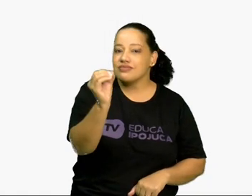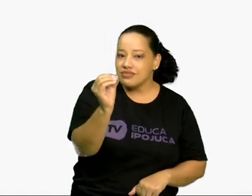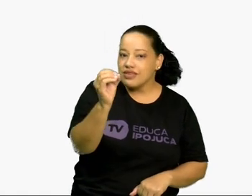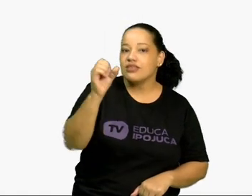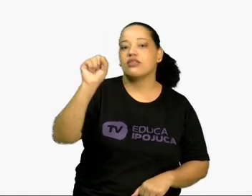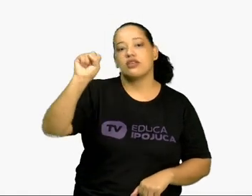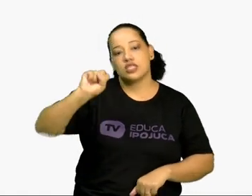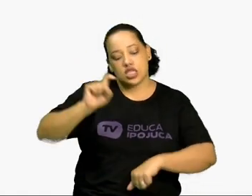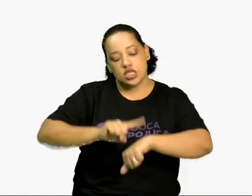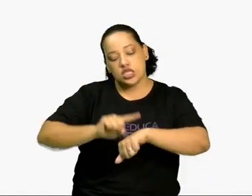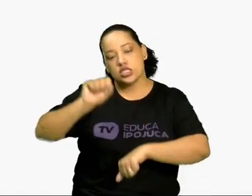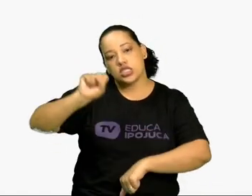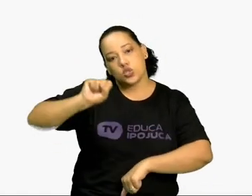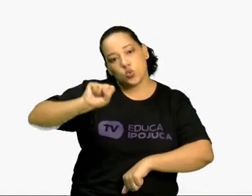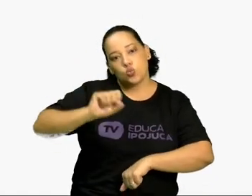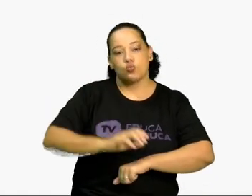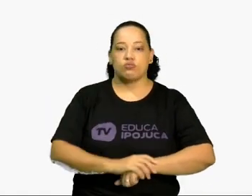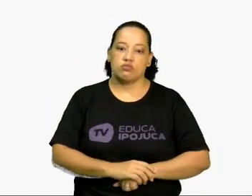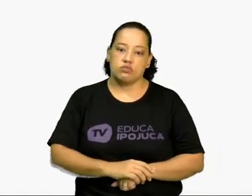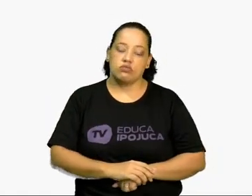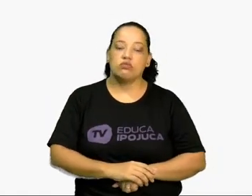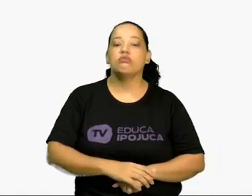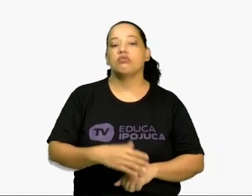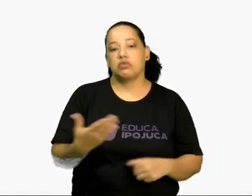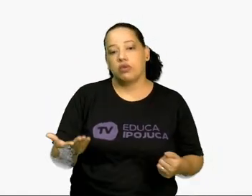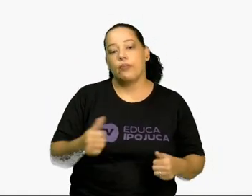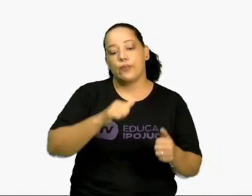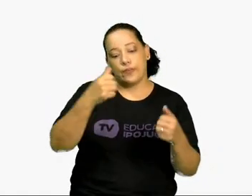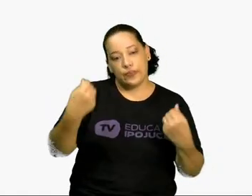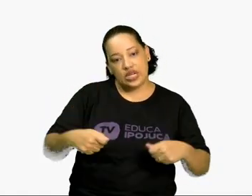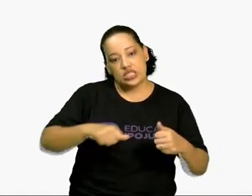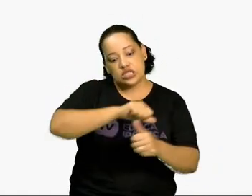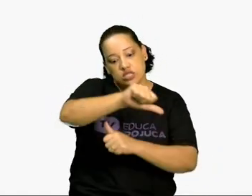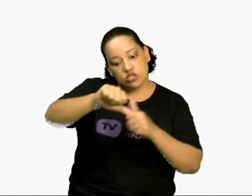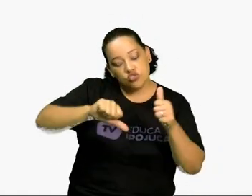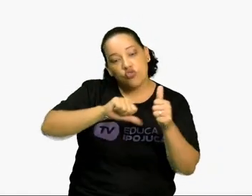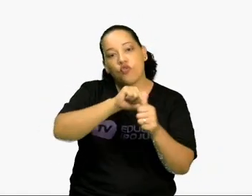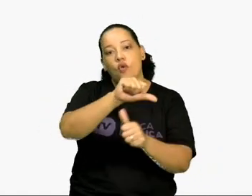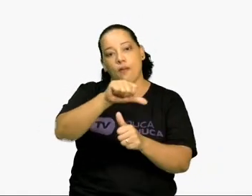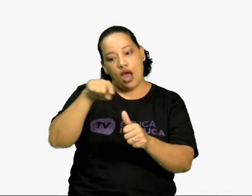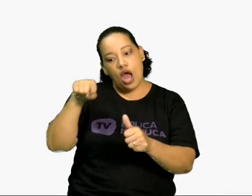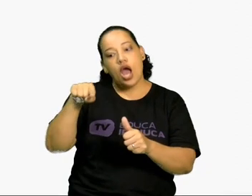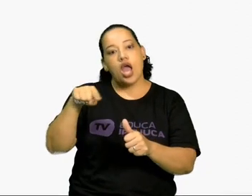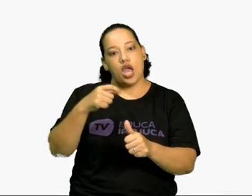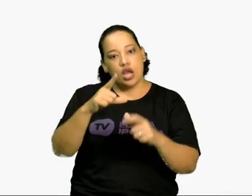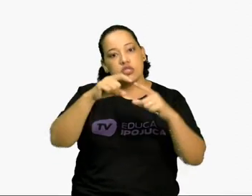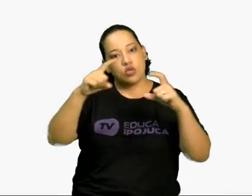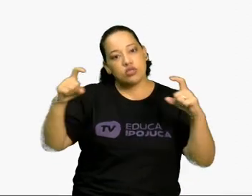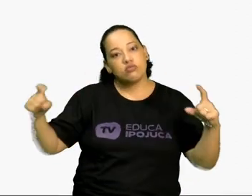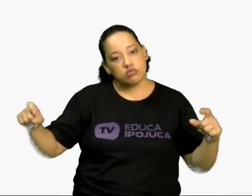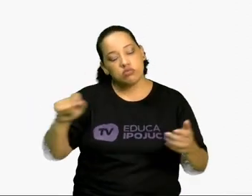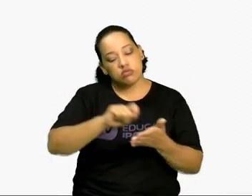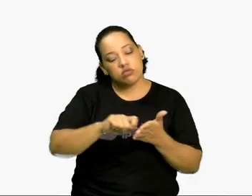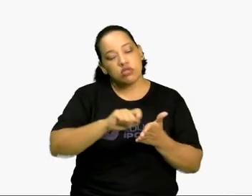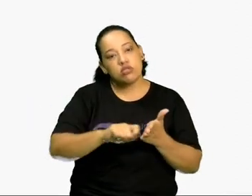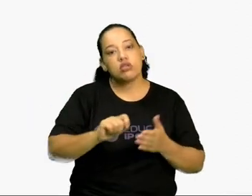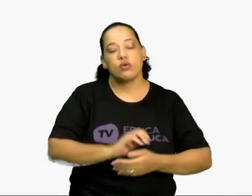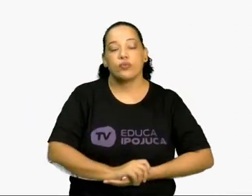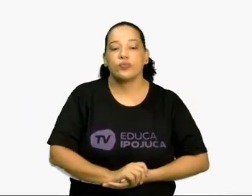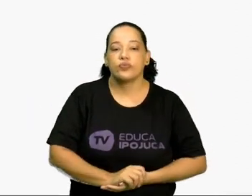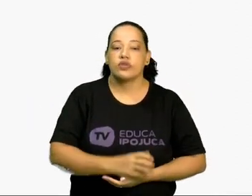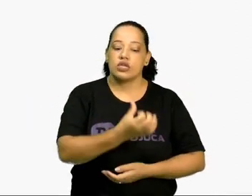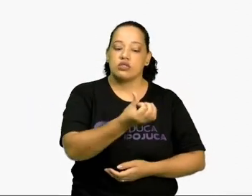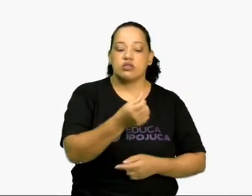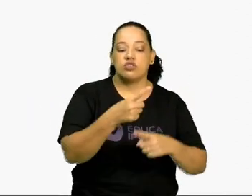transformar 60 segundos também em notação científica. Então, ficará assim. 6 vezes 10